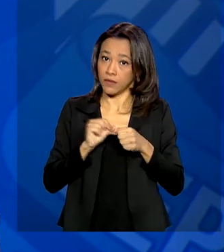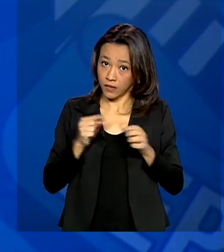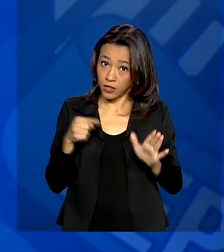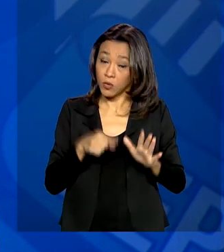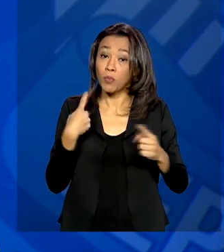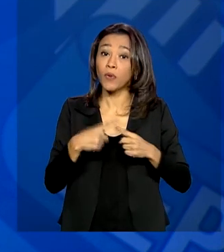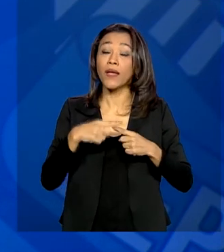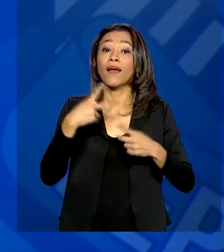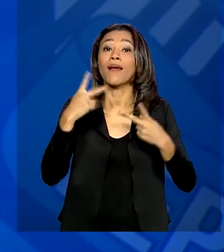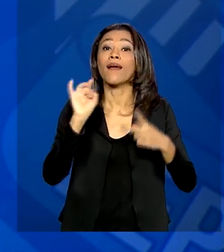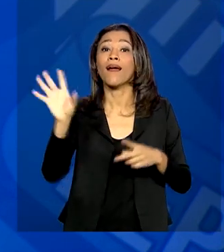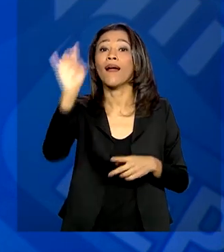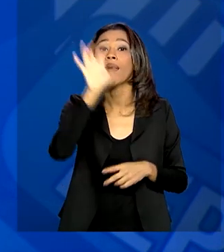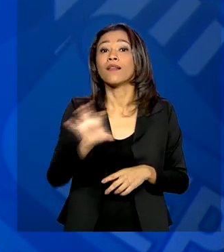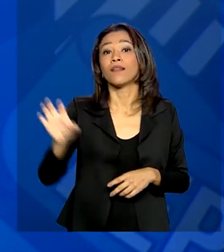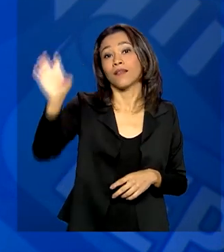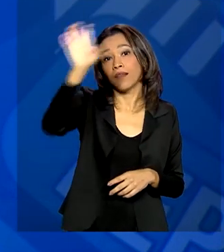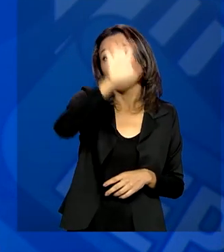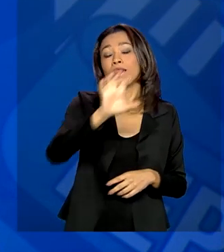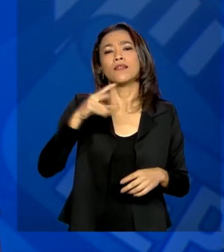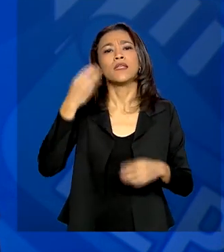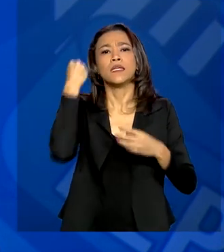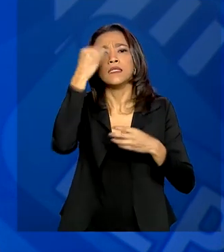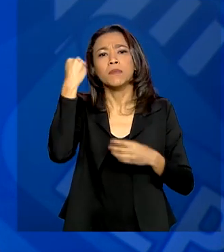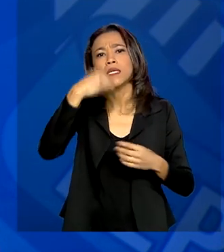mundo tem uma experiência e nós temos que fazer o nosso brasileiro.